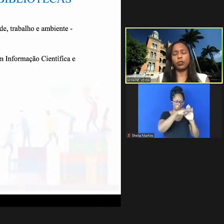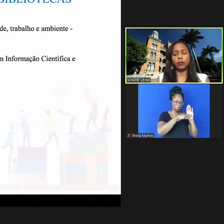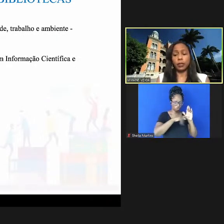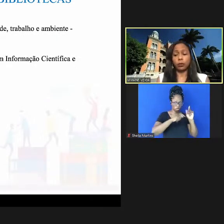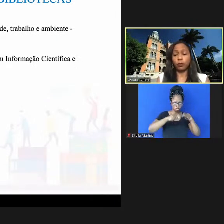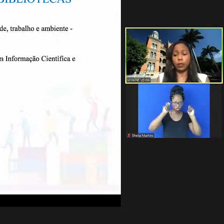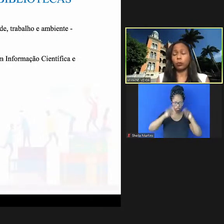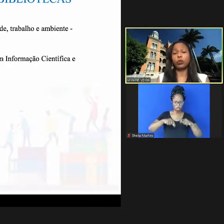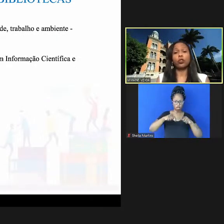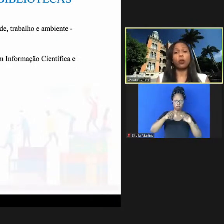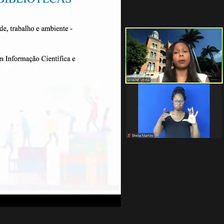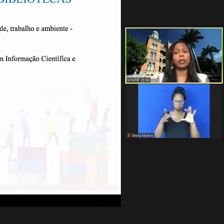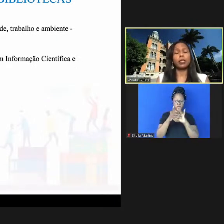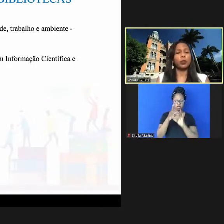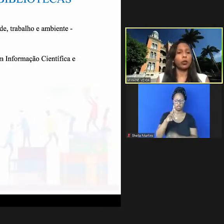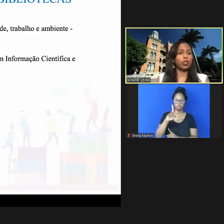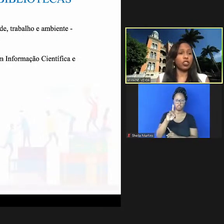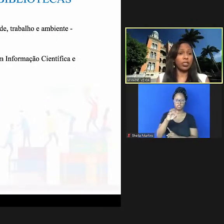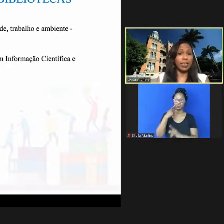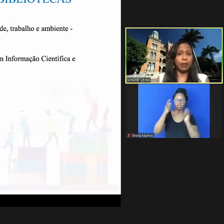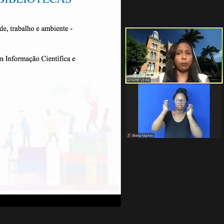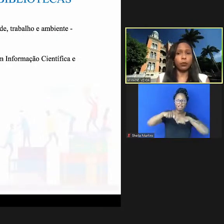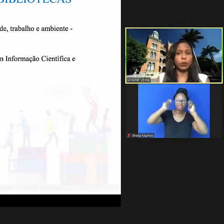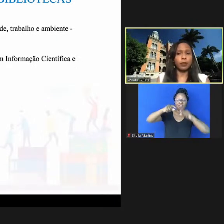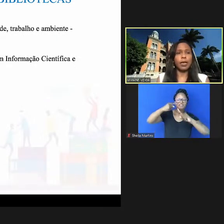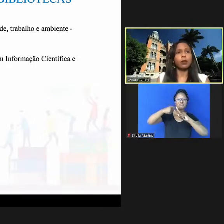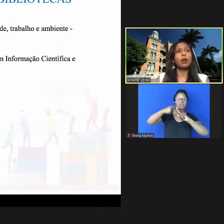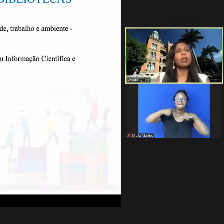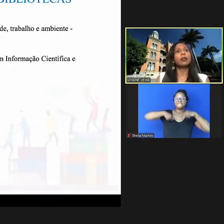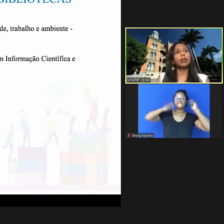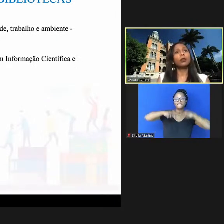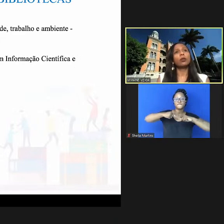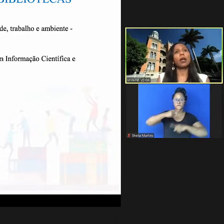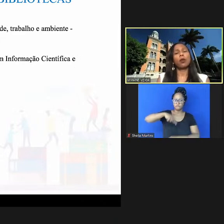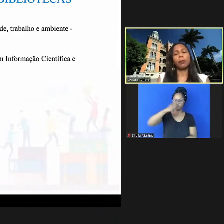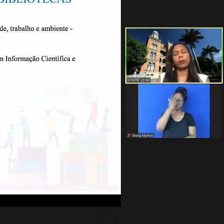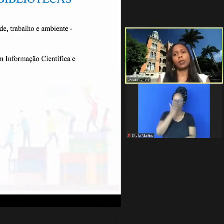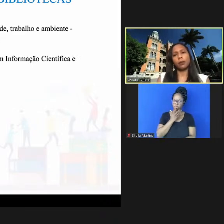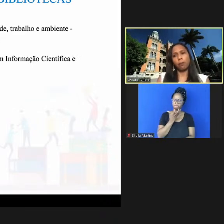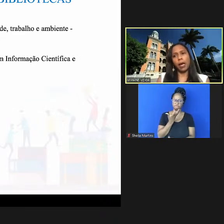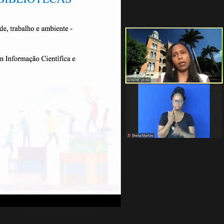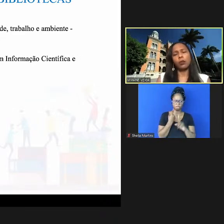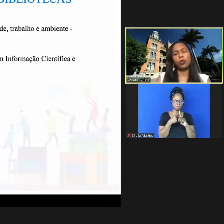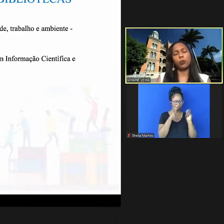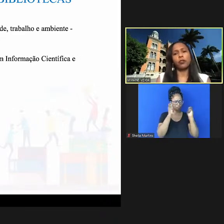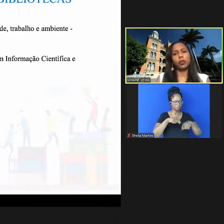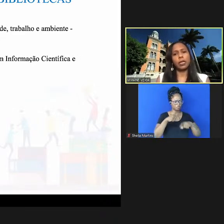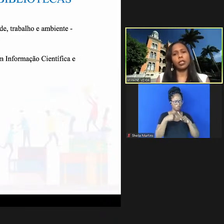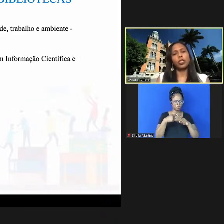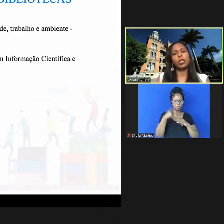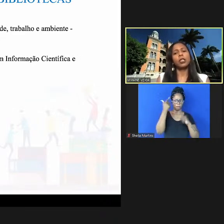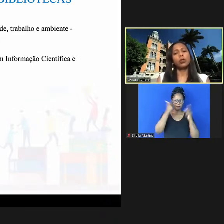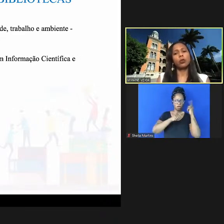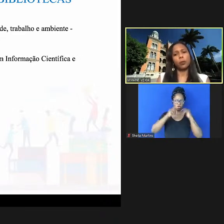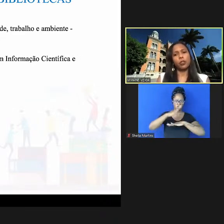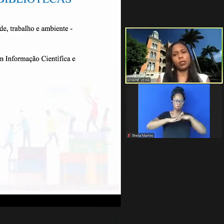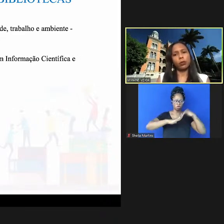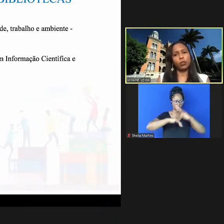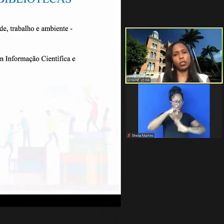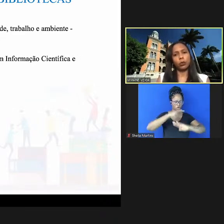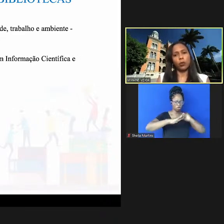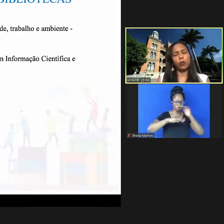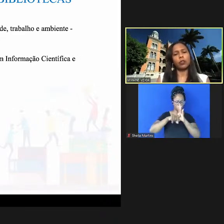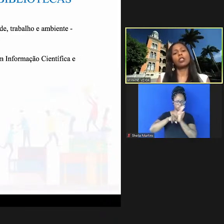da rede eu falei estou falando muito de competências porque a gente leva muito a sério tanto a competência para os profissionais e os